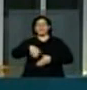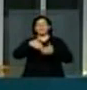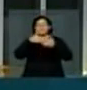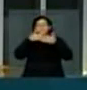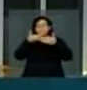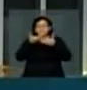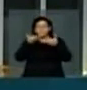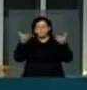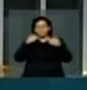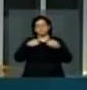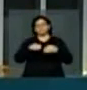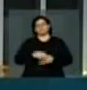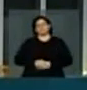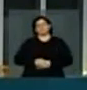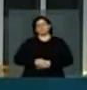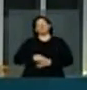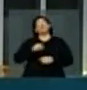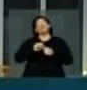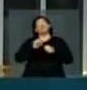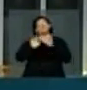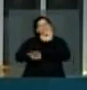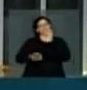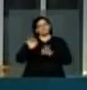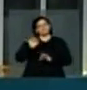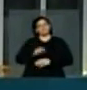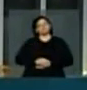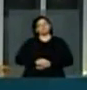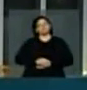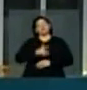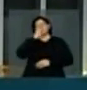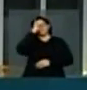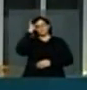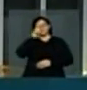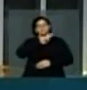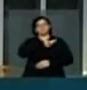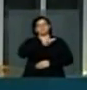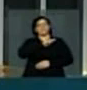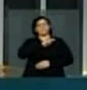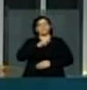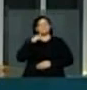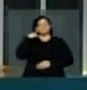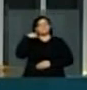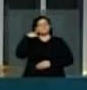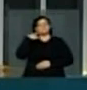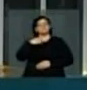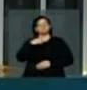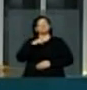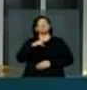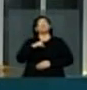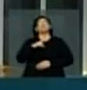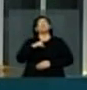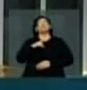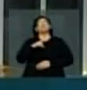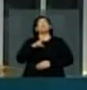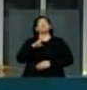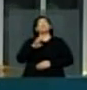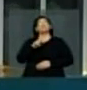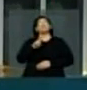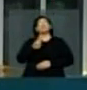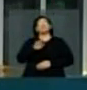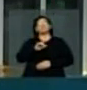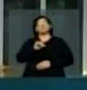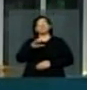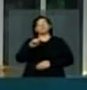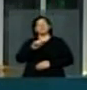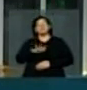justiça é que o Procurador-Geral da República, Dr. Roberto Gugel devolva